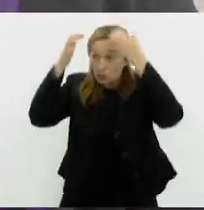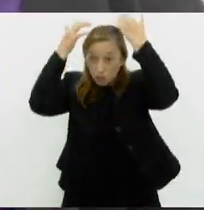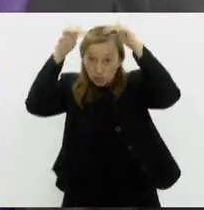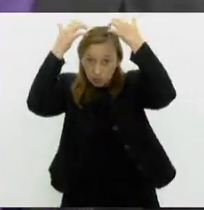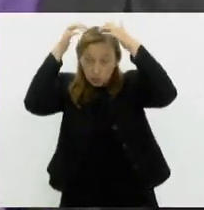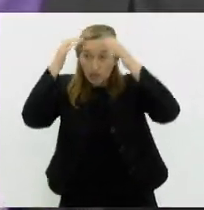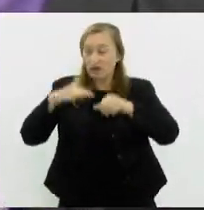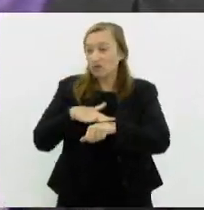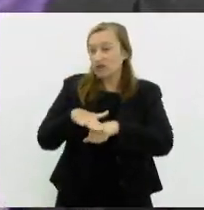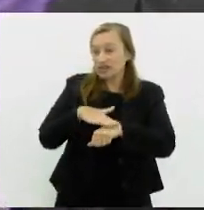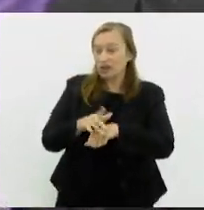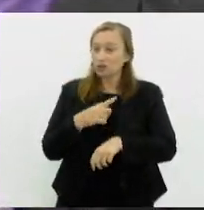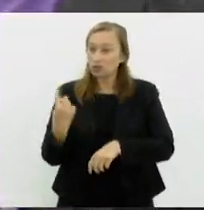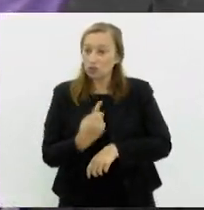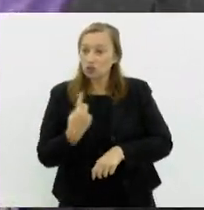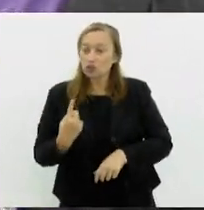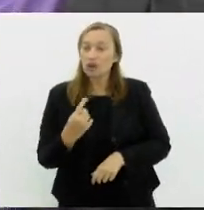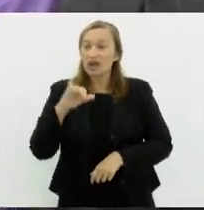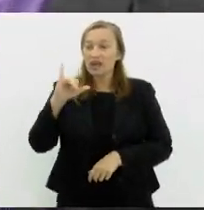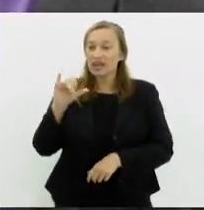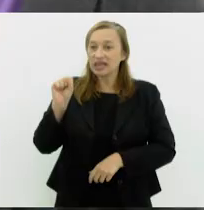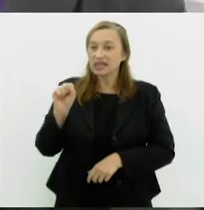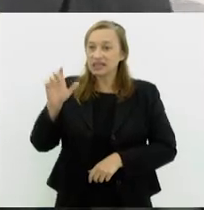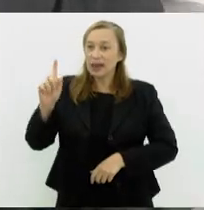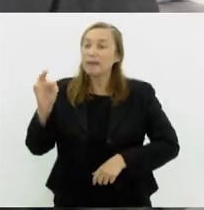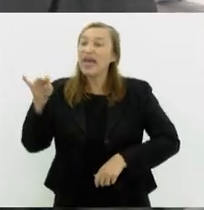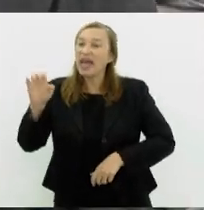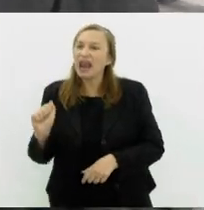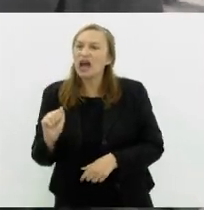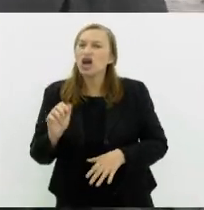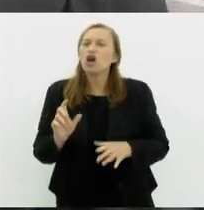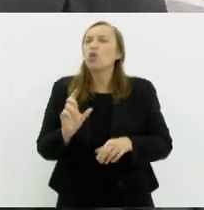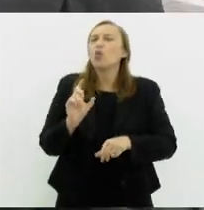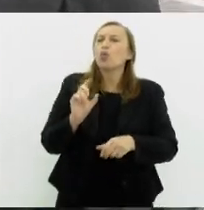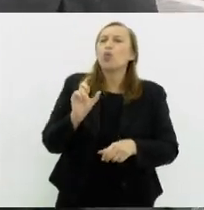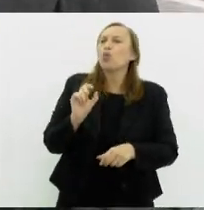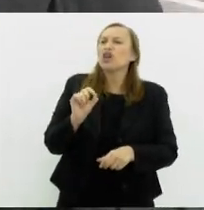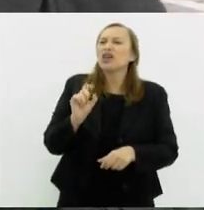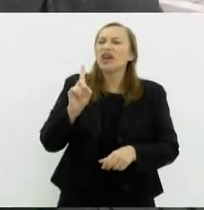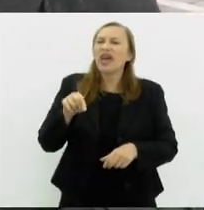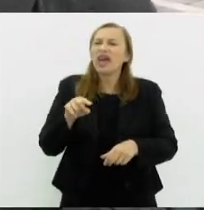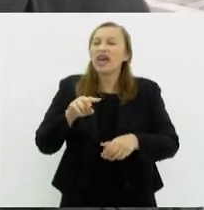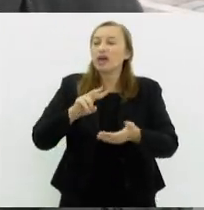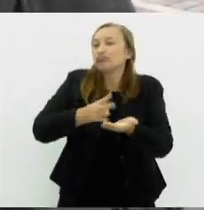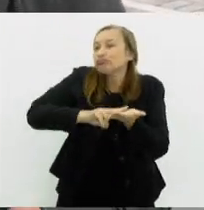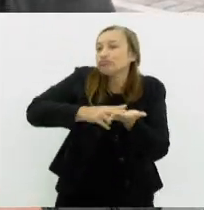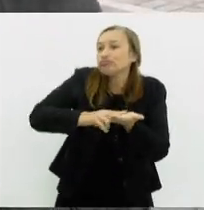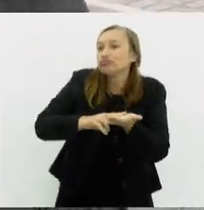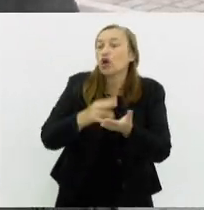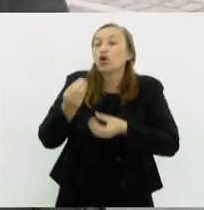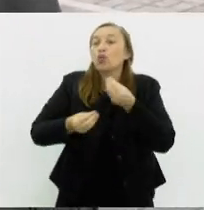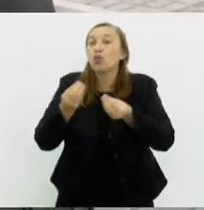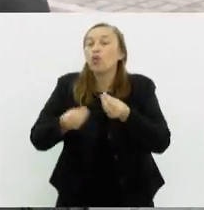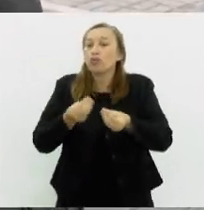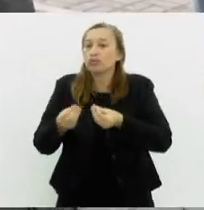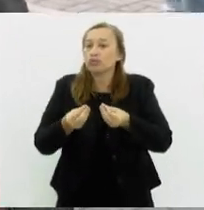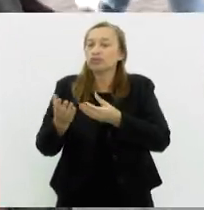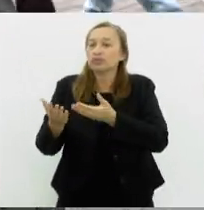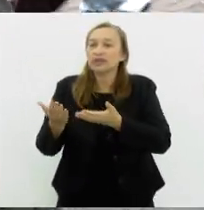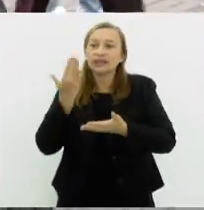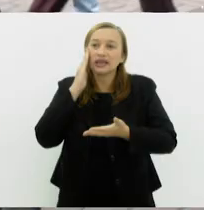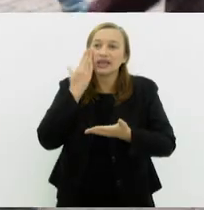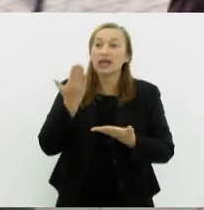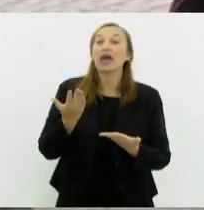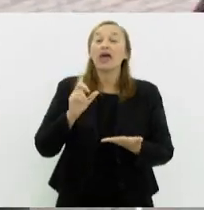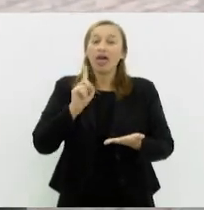Isabela, doutora, o que é a epilepsia e como identificar essa doença? Bom dia. Bom dia, bom dia a todos. Então, a epilepsia